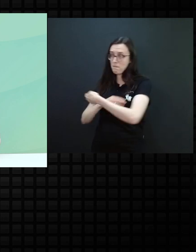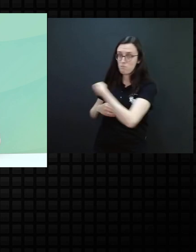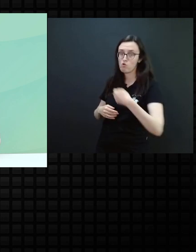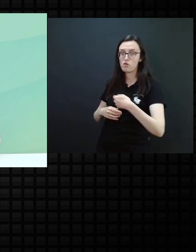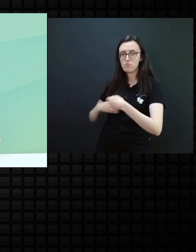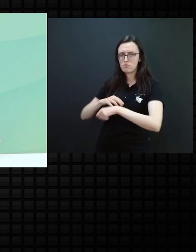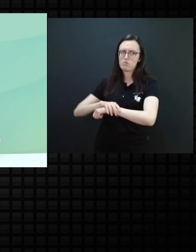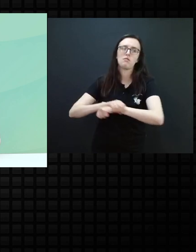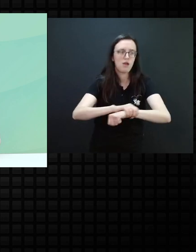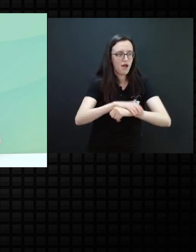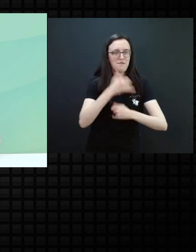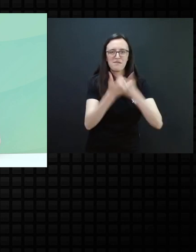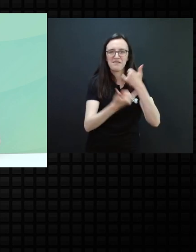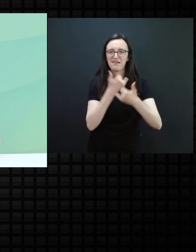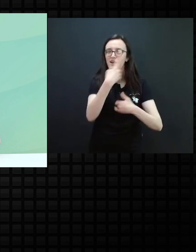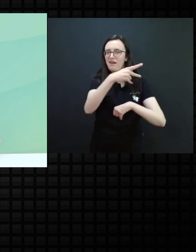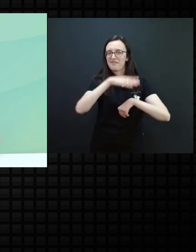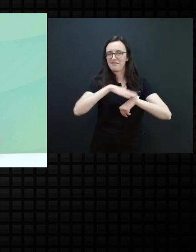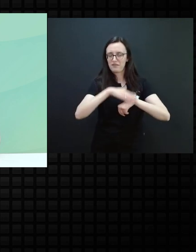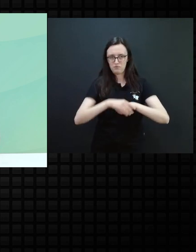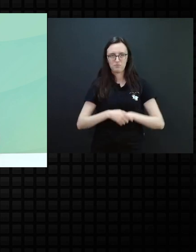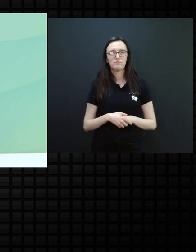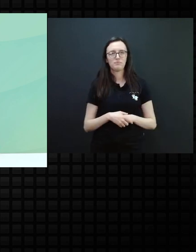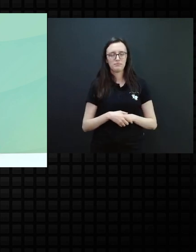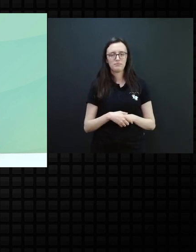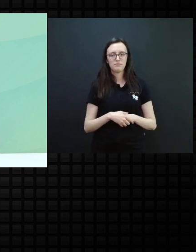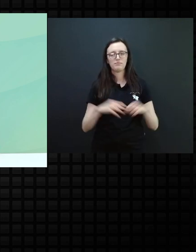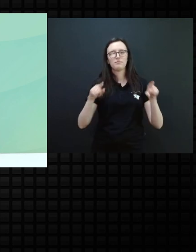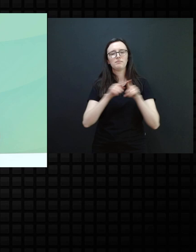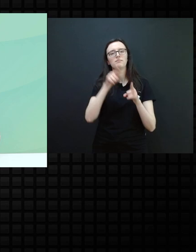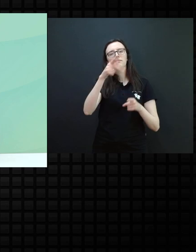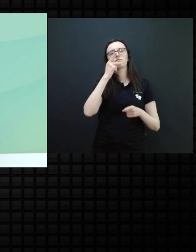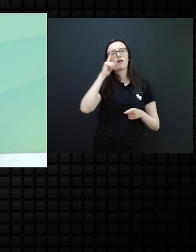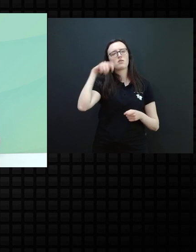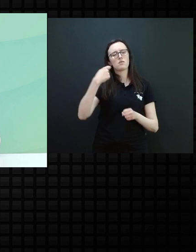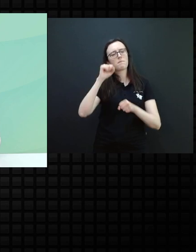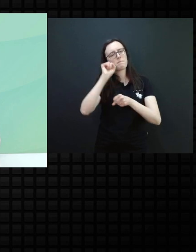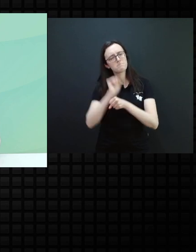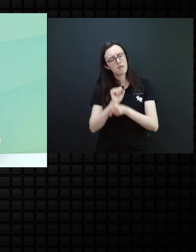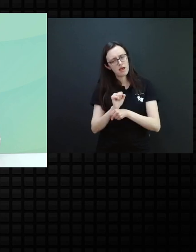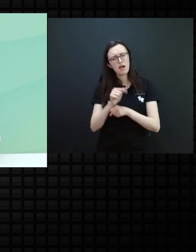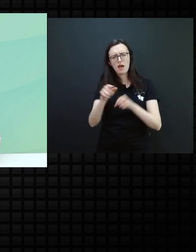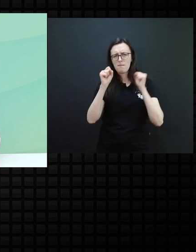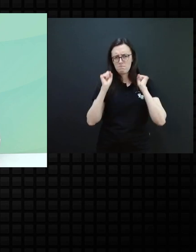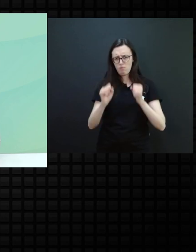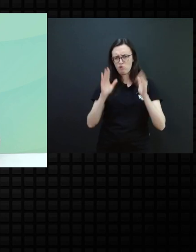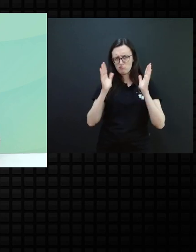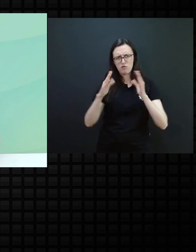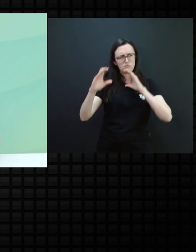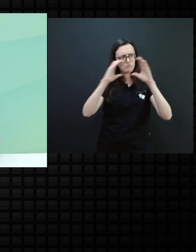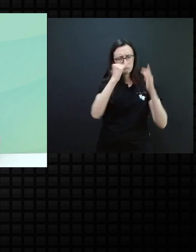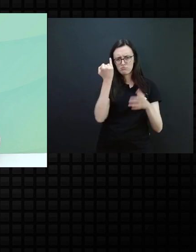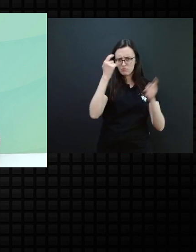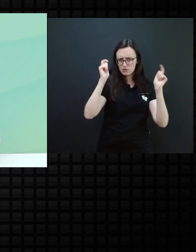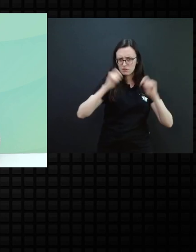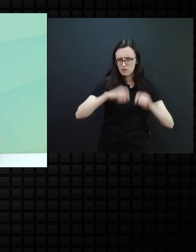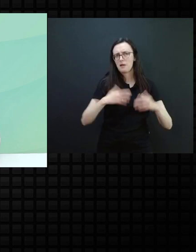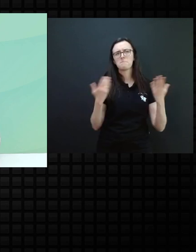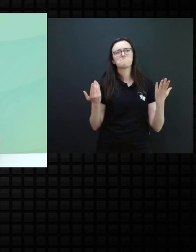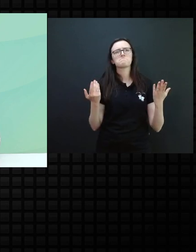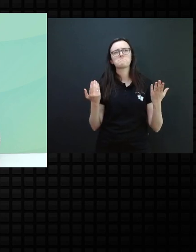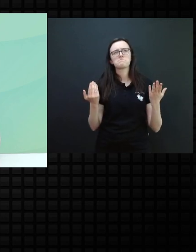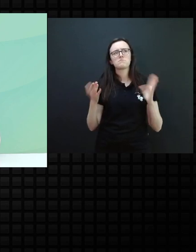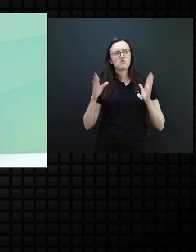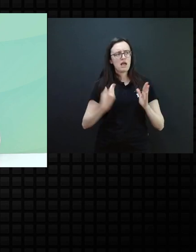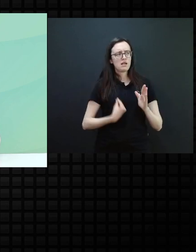brincando. E quando você fala essa intenção, na hora que ele para, isso também já poderia levar para uma comunicação que ele